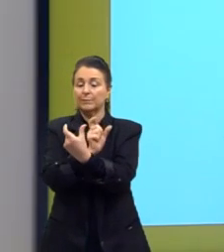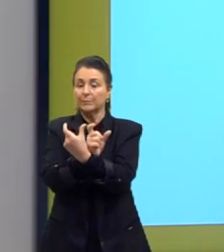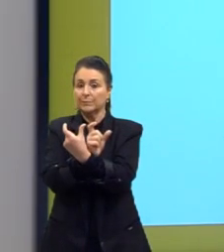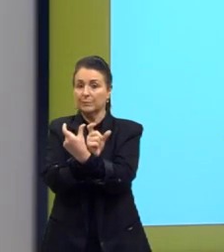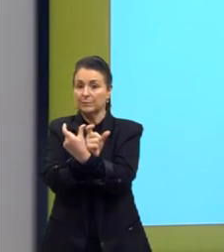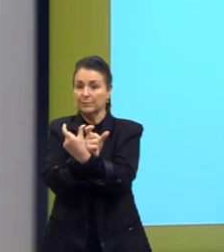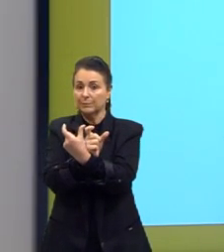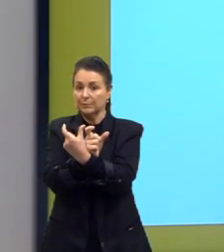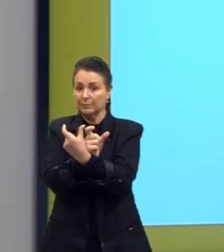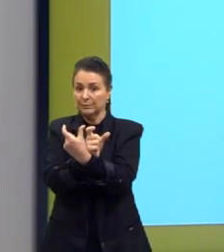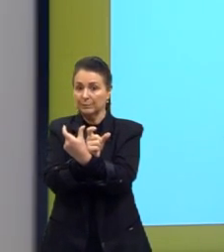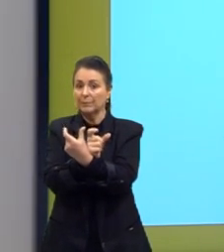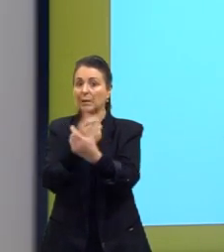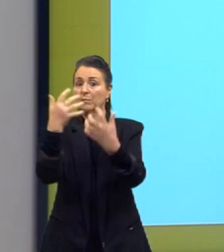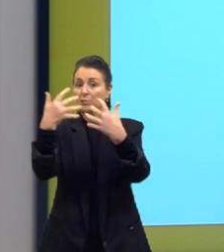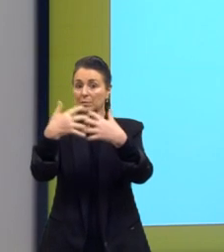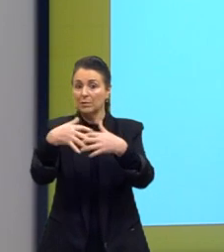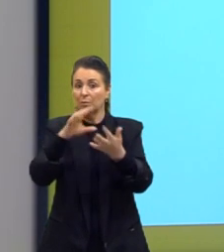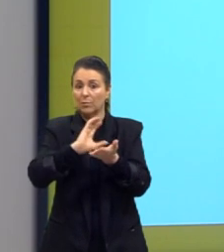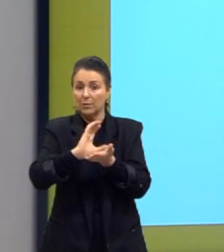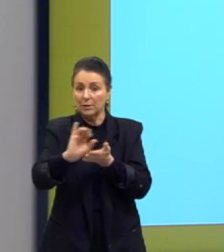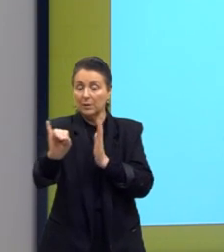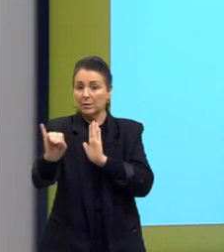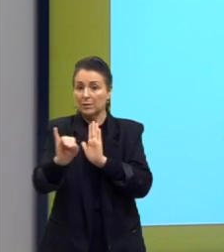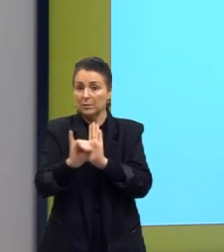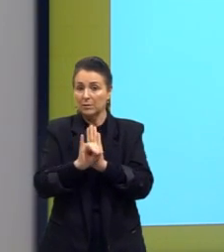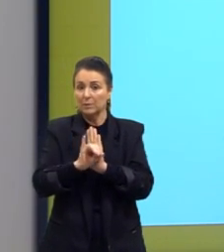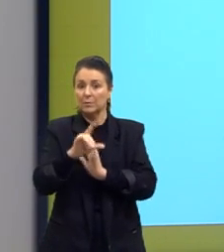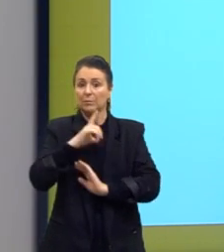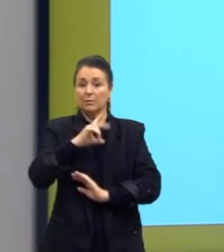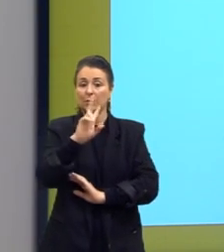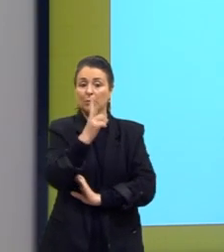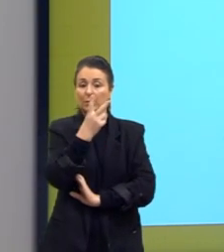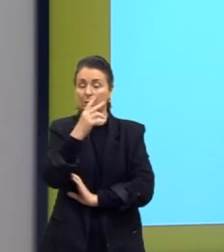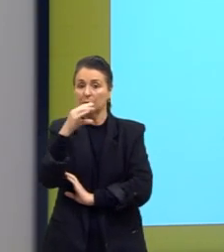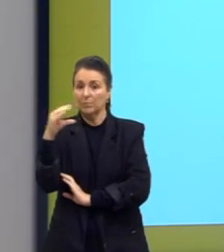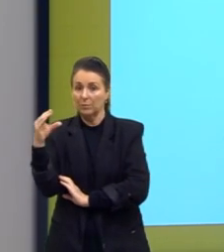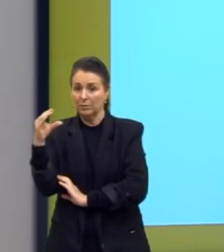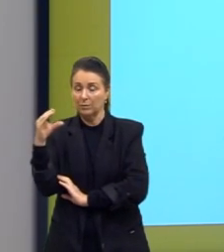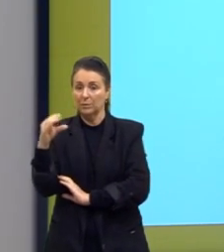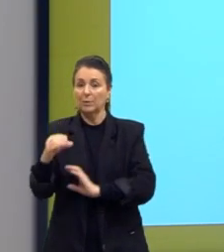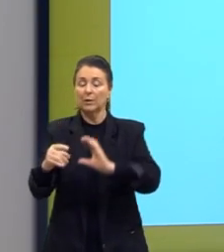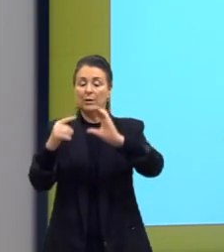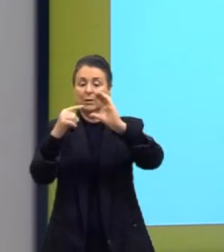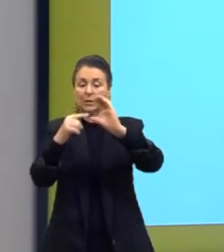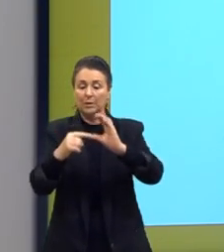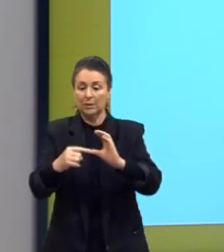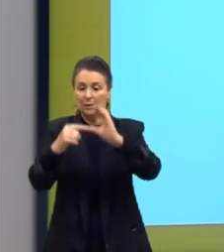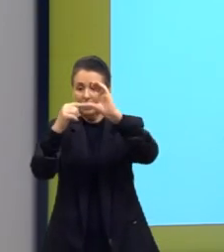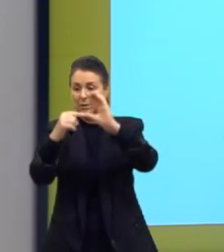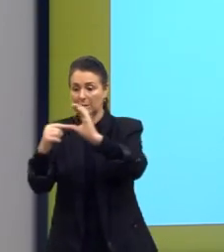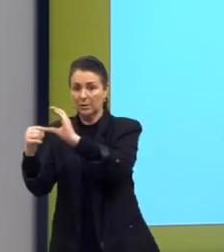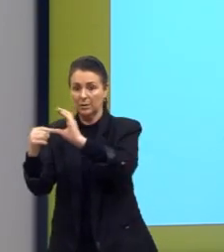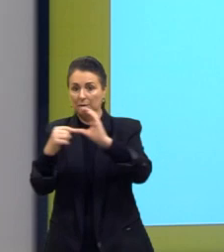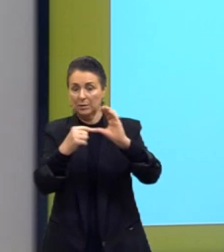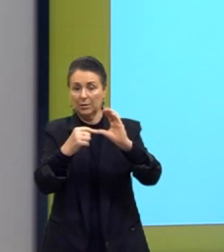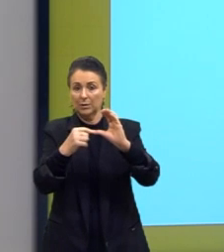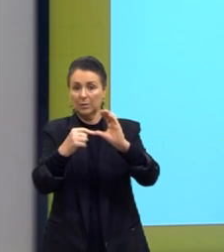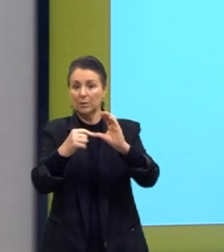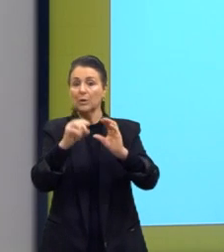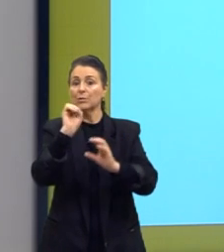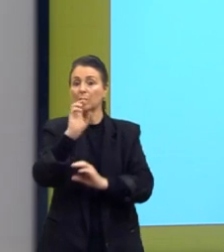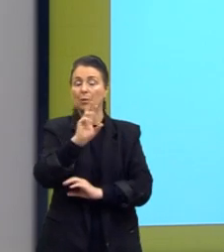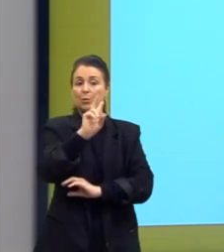estamos identificando, quando eu tenho um hidrocarboneto, que é a cadeia carbônica, apenas com carbono e